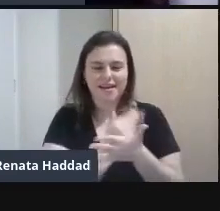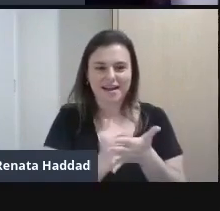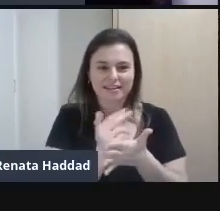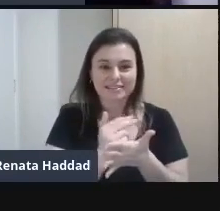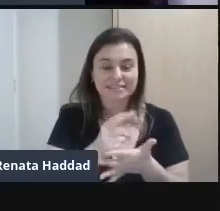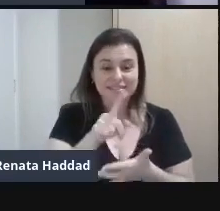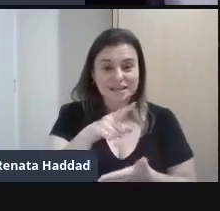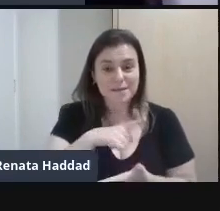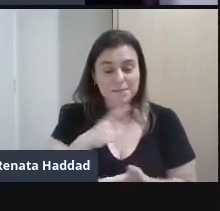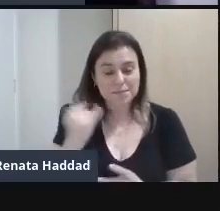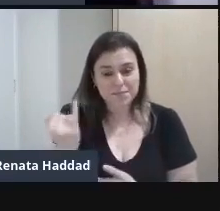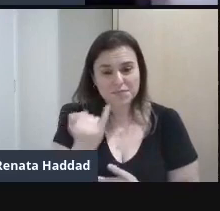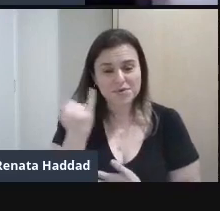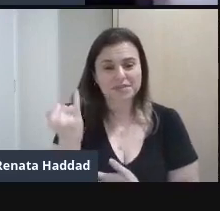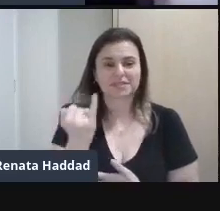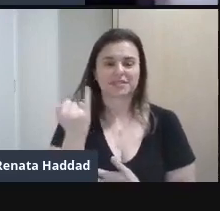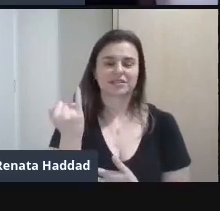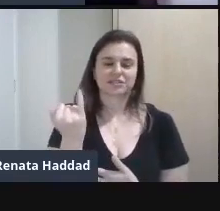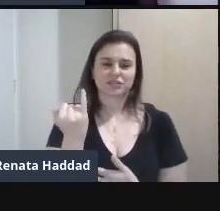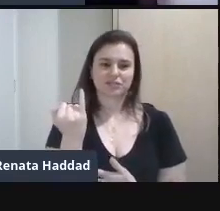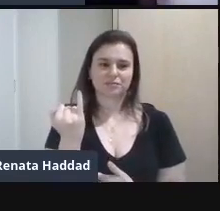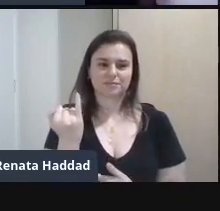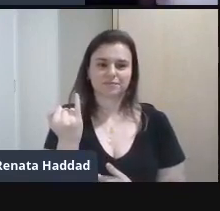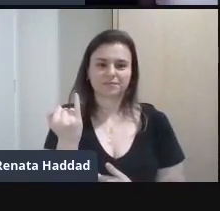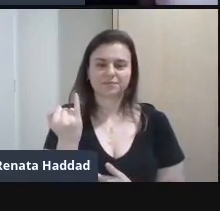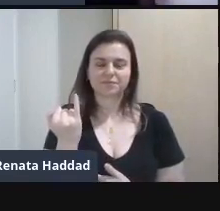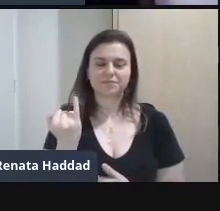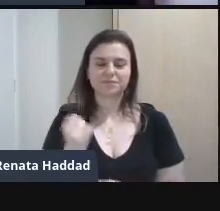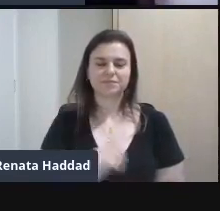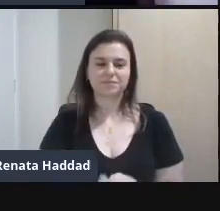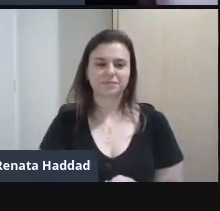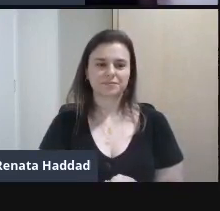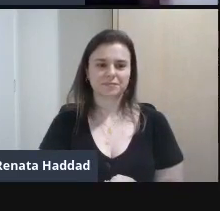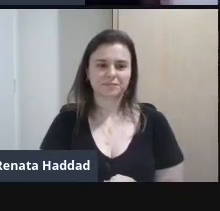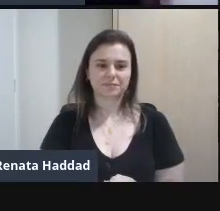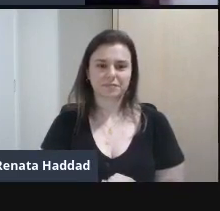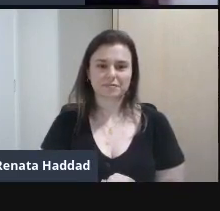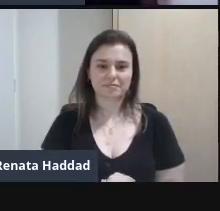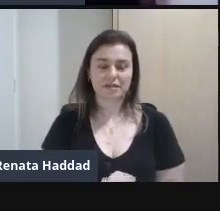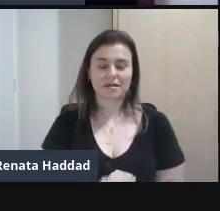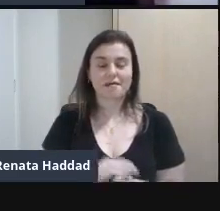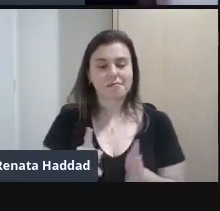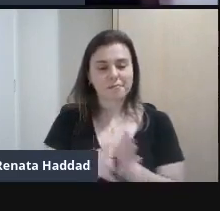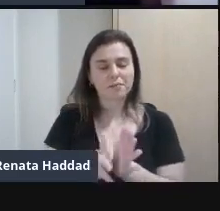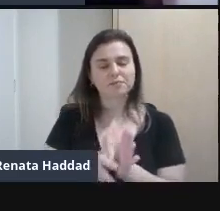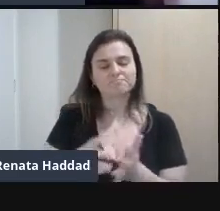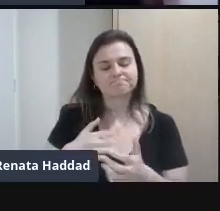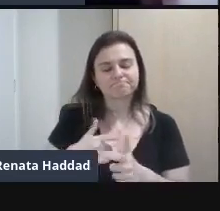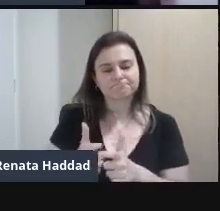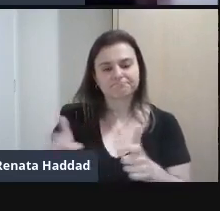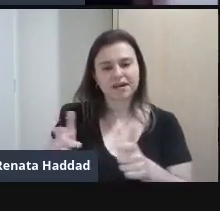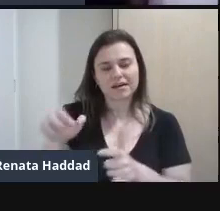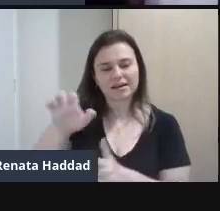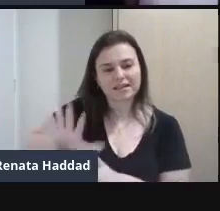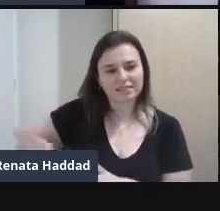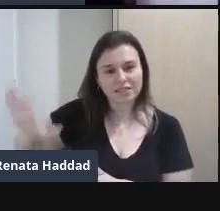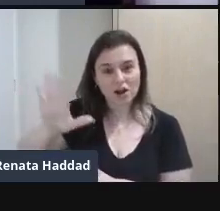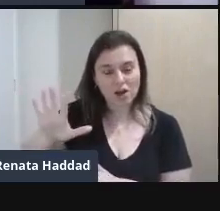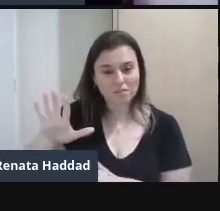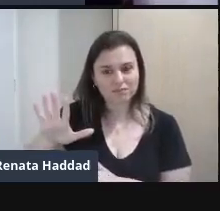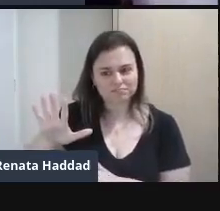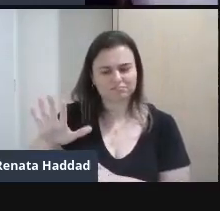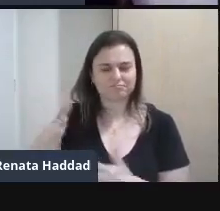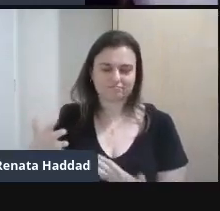Dos movimentos Principalmente Dos artistas europeus E aí Quando a Anitta chega